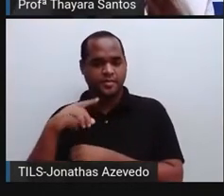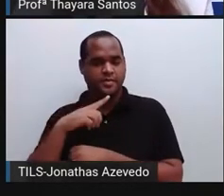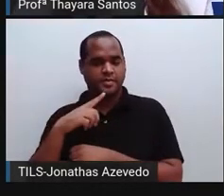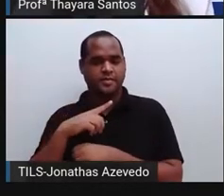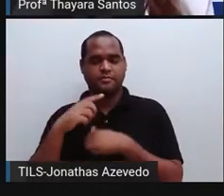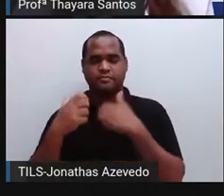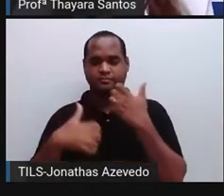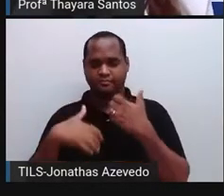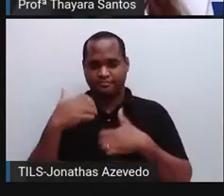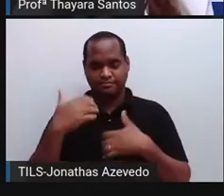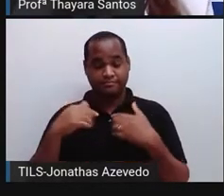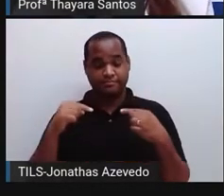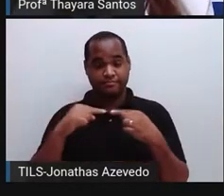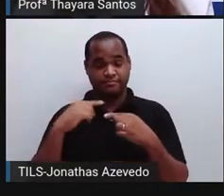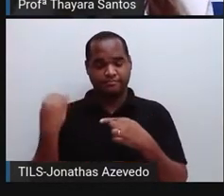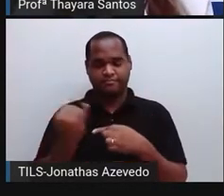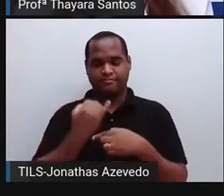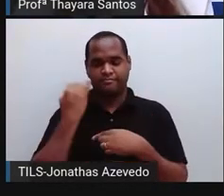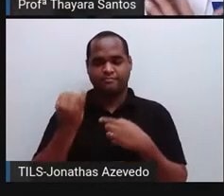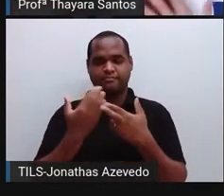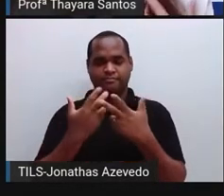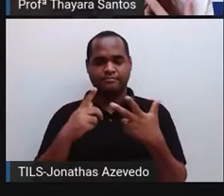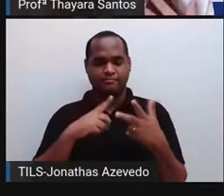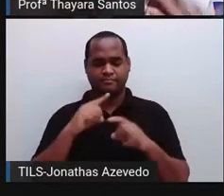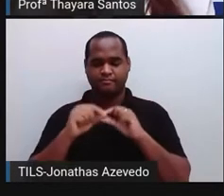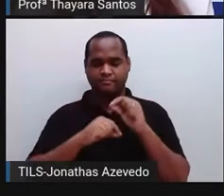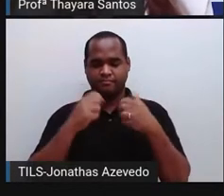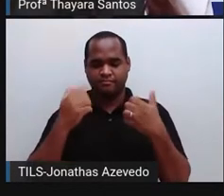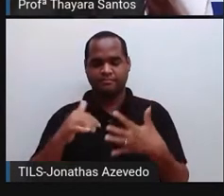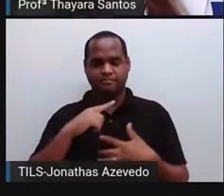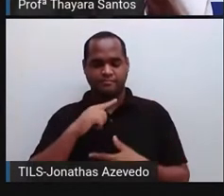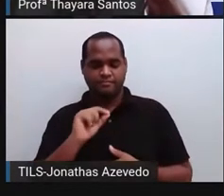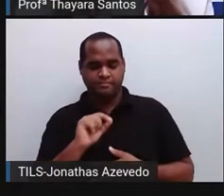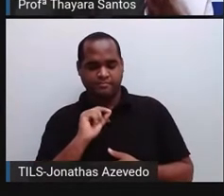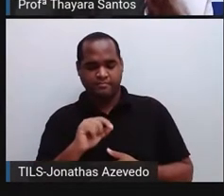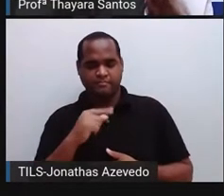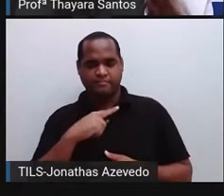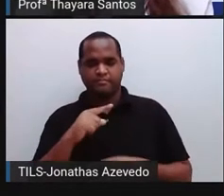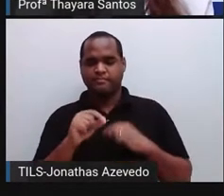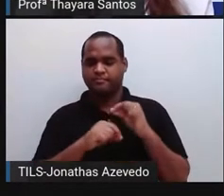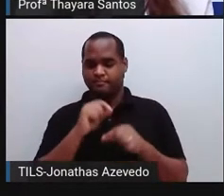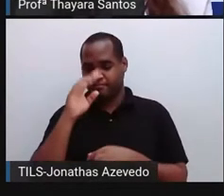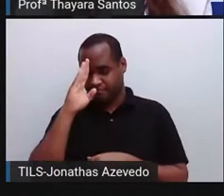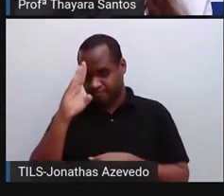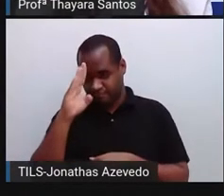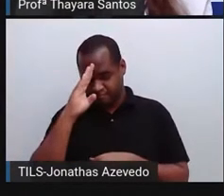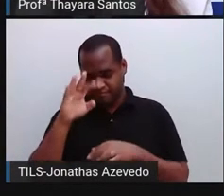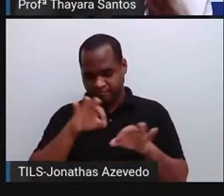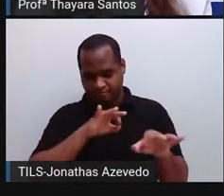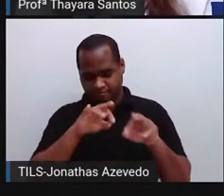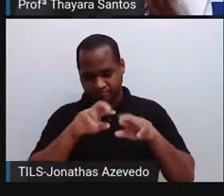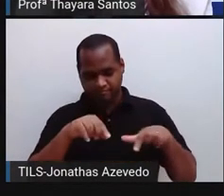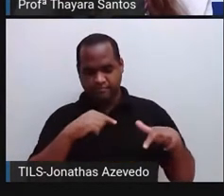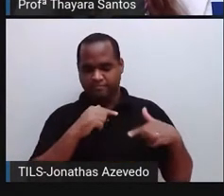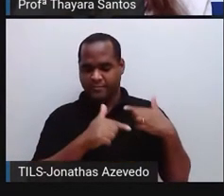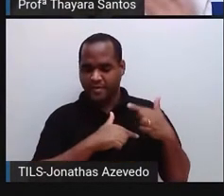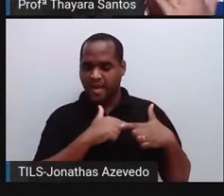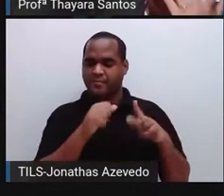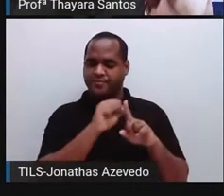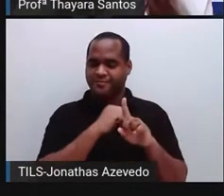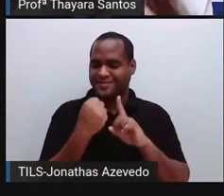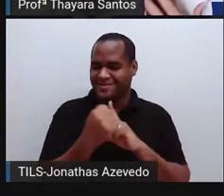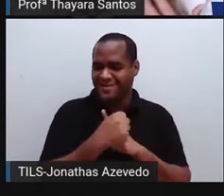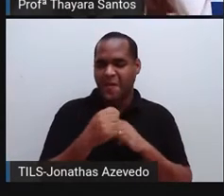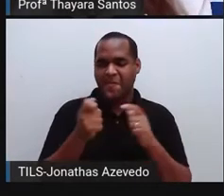A grande função desse sistema nos seres humanos, principalmente, é coordenar as nossas atividades sociais, que vão